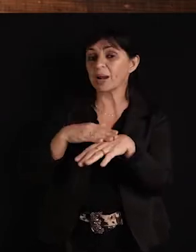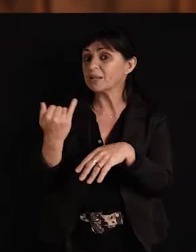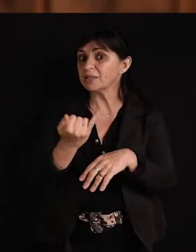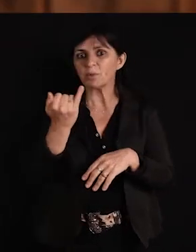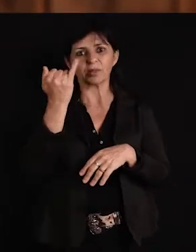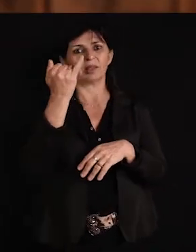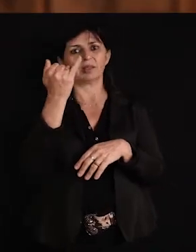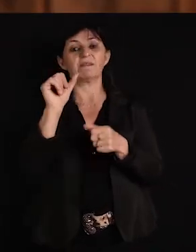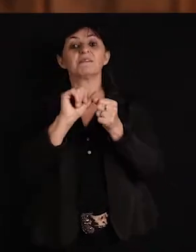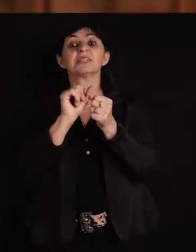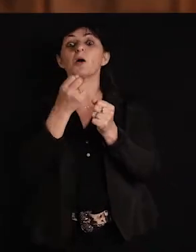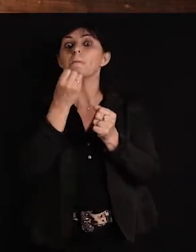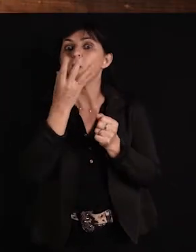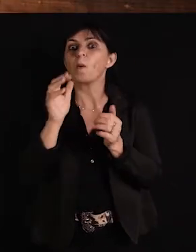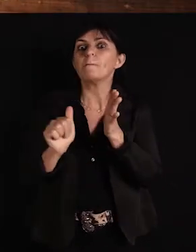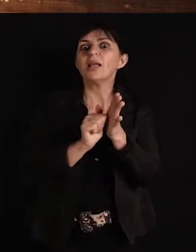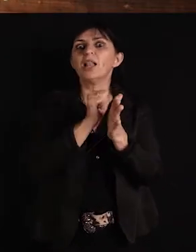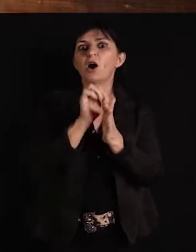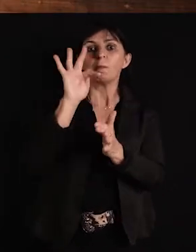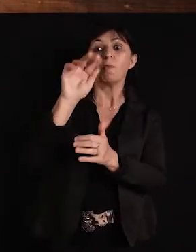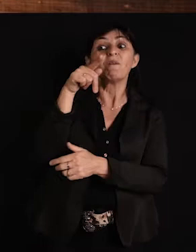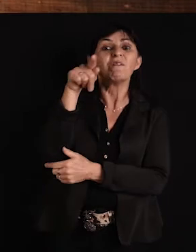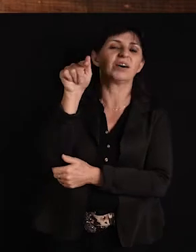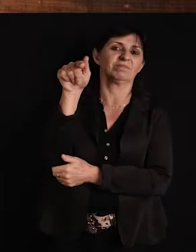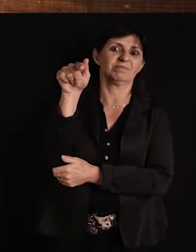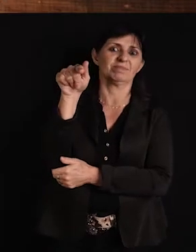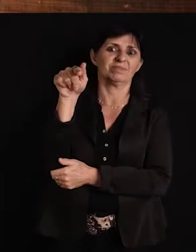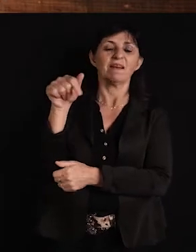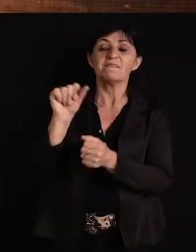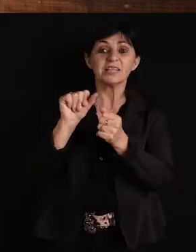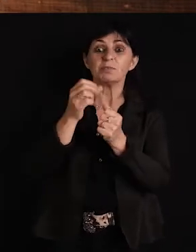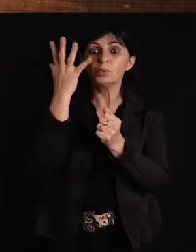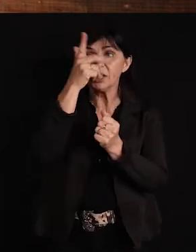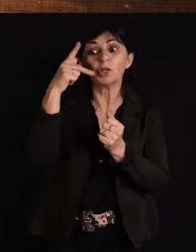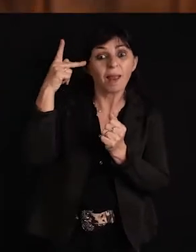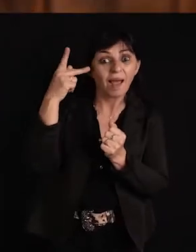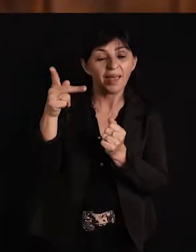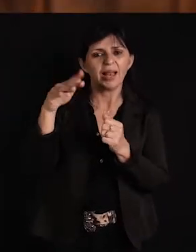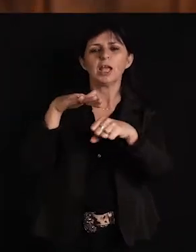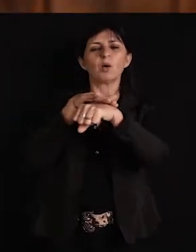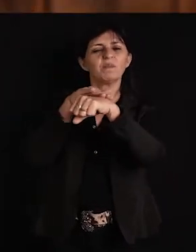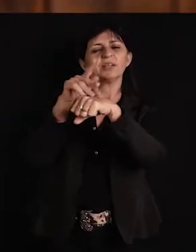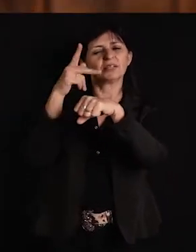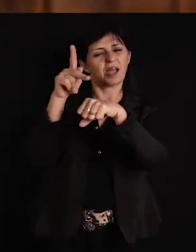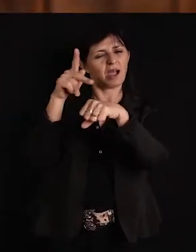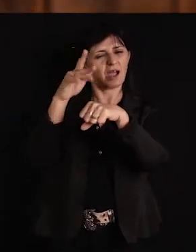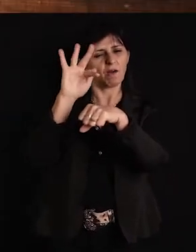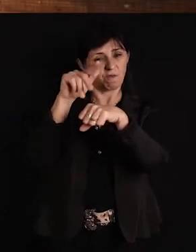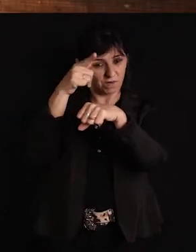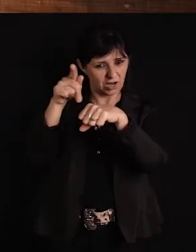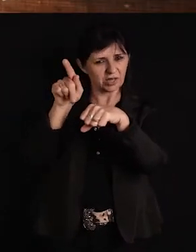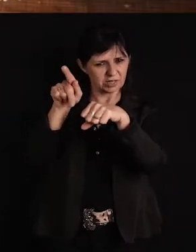artista tem é os seus fãs, é o seu público. Você tratar bem o seu público, você conversar, você ser disponível para o teu